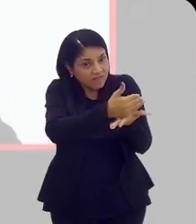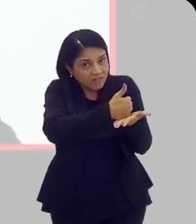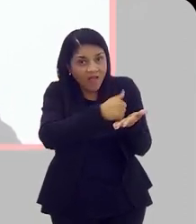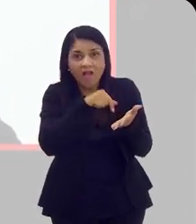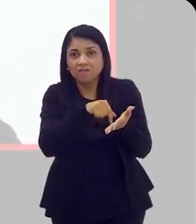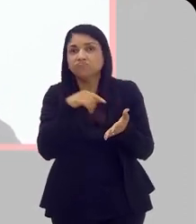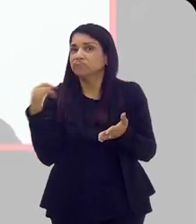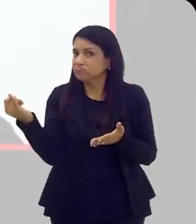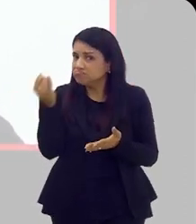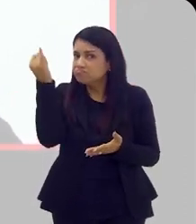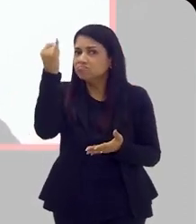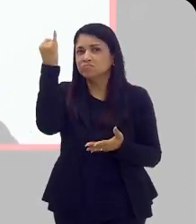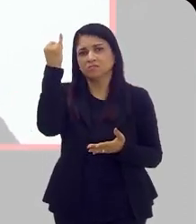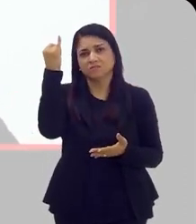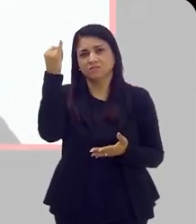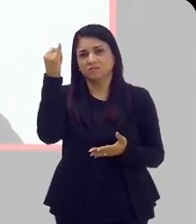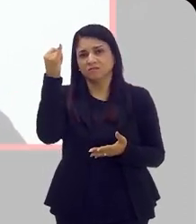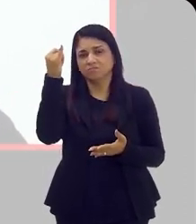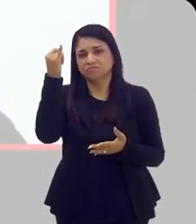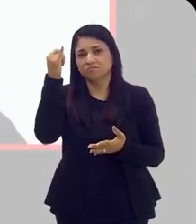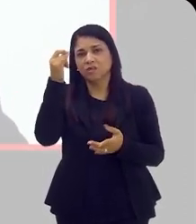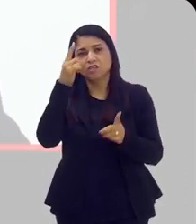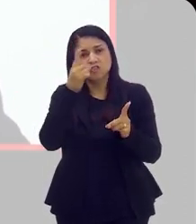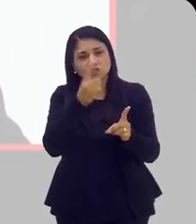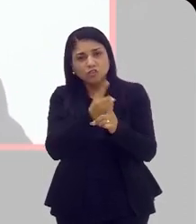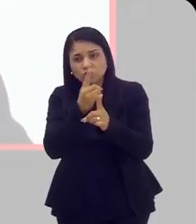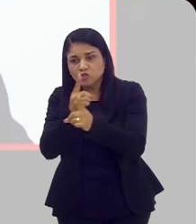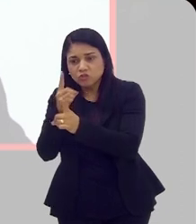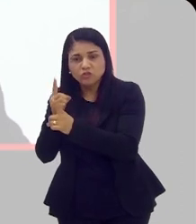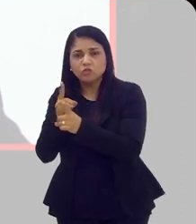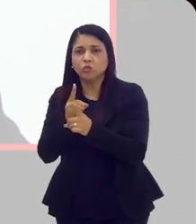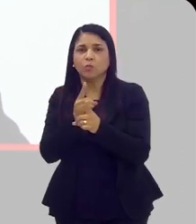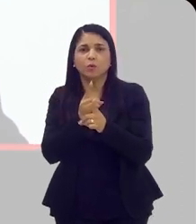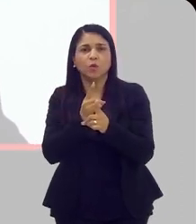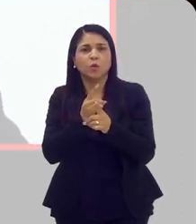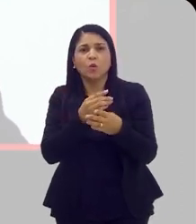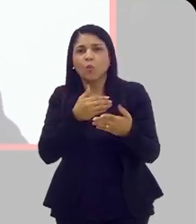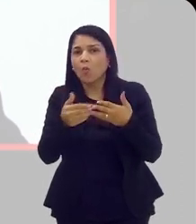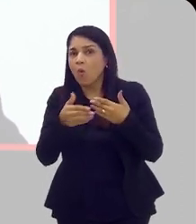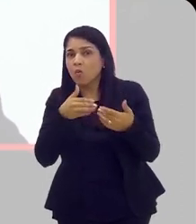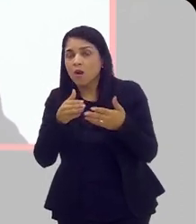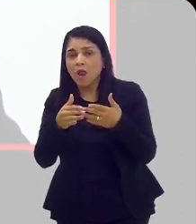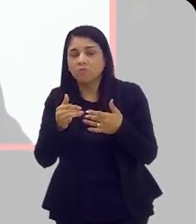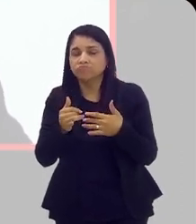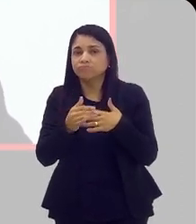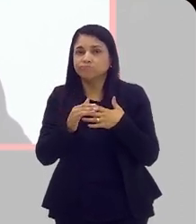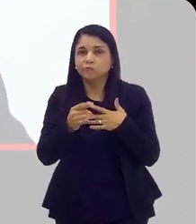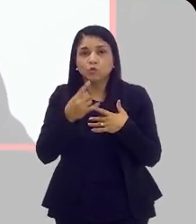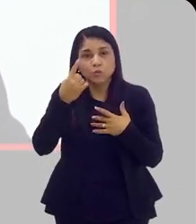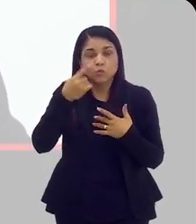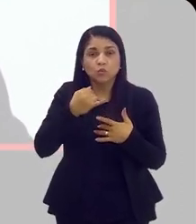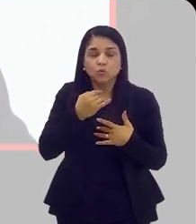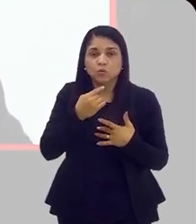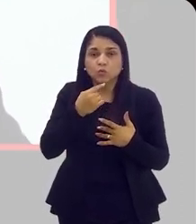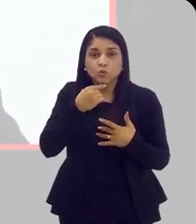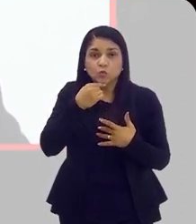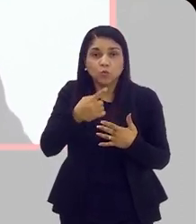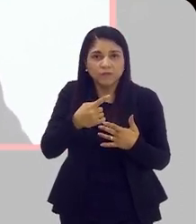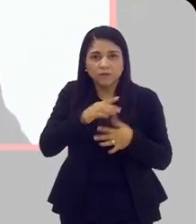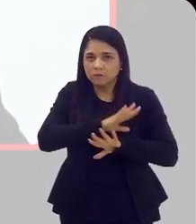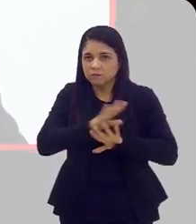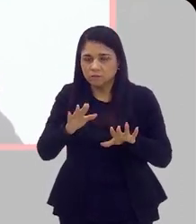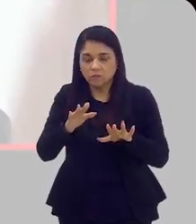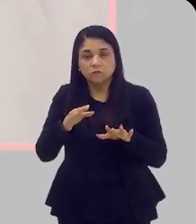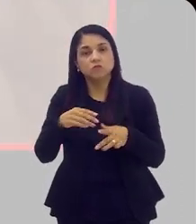extremamente importantes e relevantes pra gente buscar qualquer suspeita de tumor. Pra que aí sim, a gente